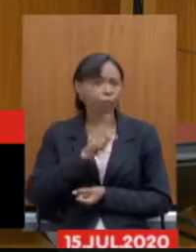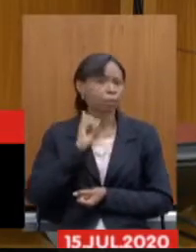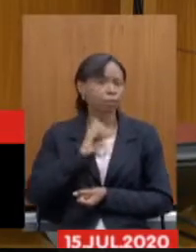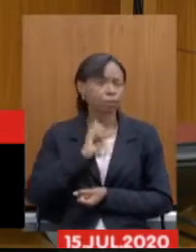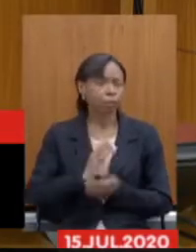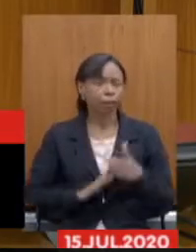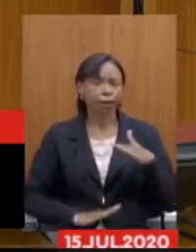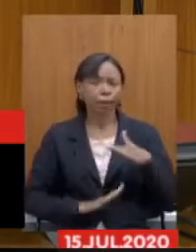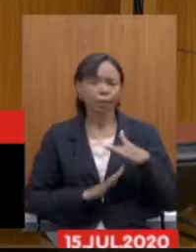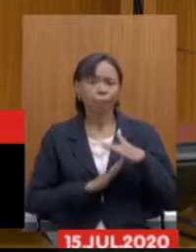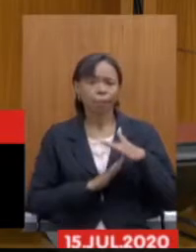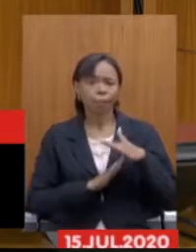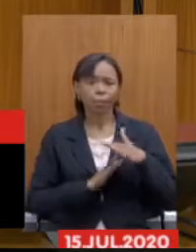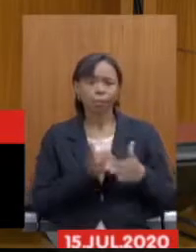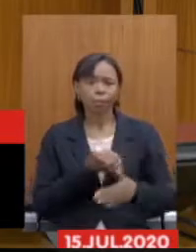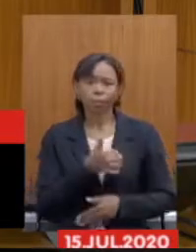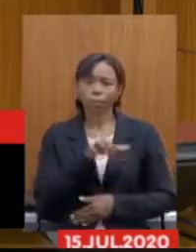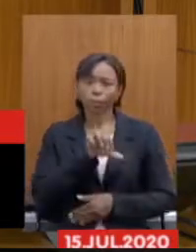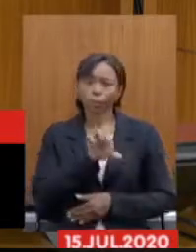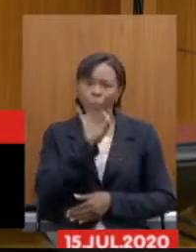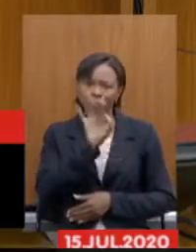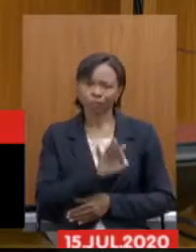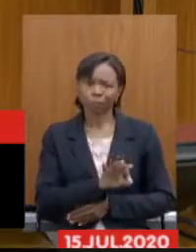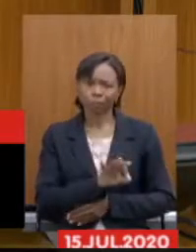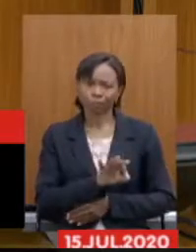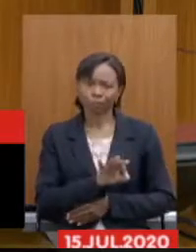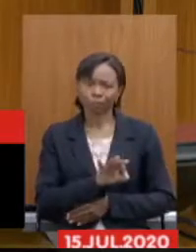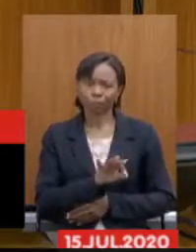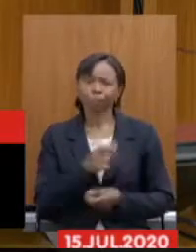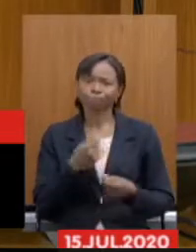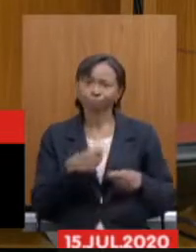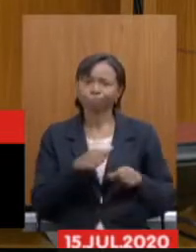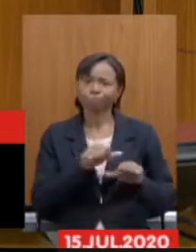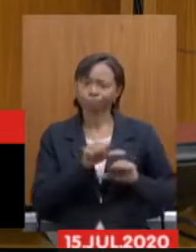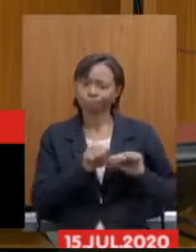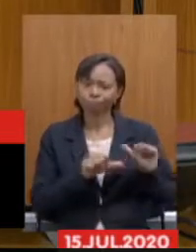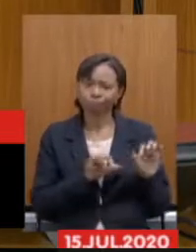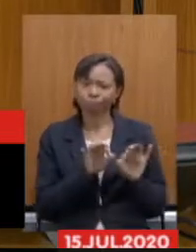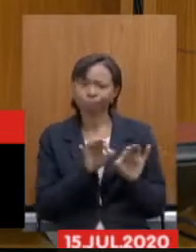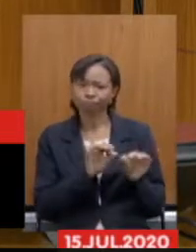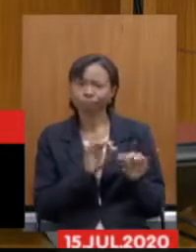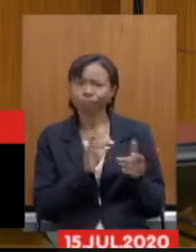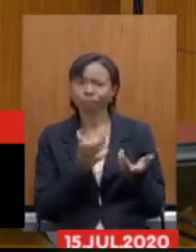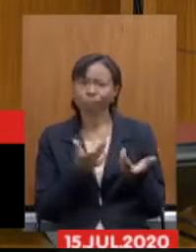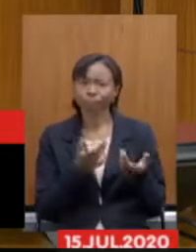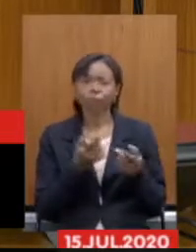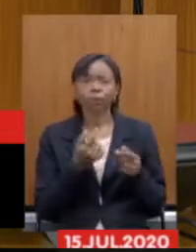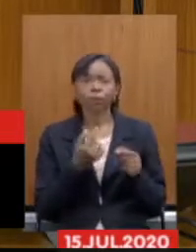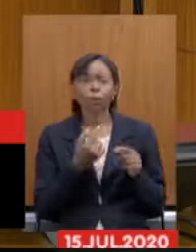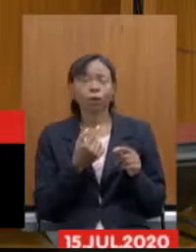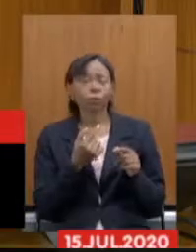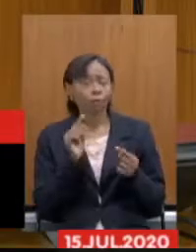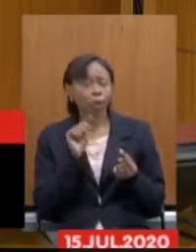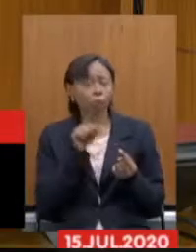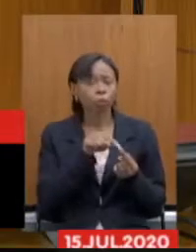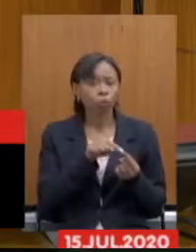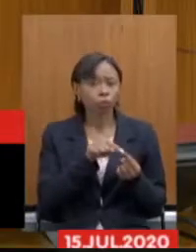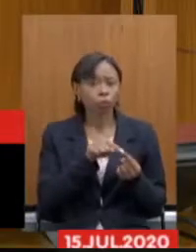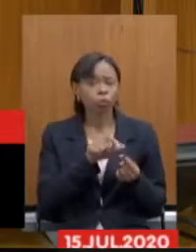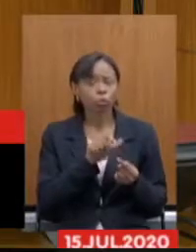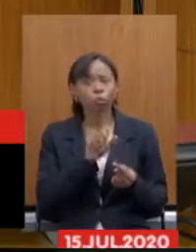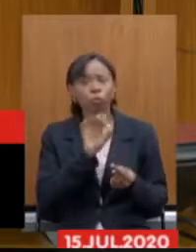19%. Importante, então, que seja feita essa adequação, para que nós tenhamos uma alíquota, eventualmente, não